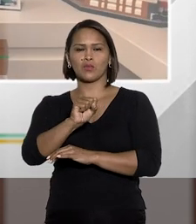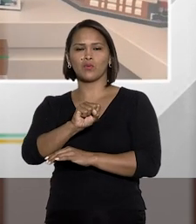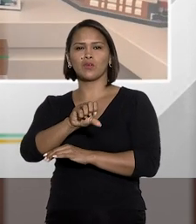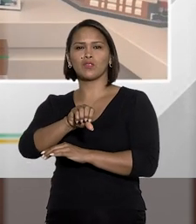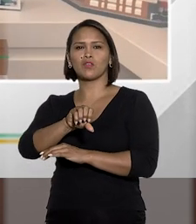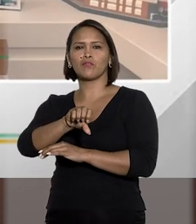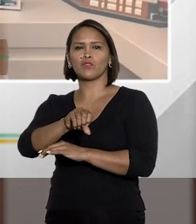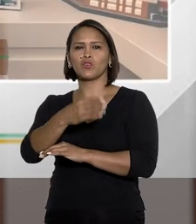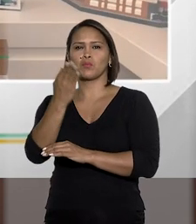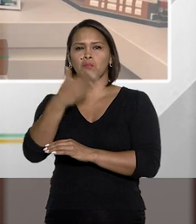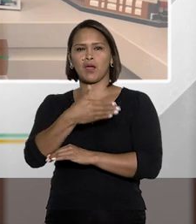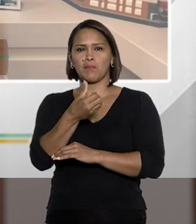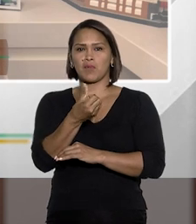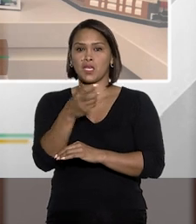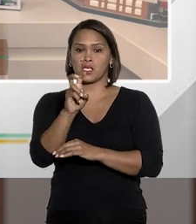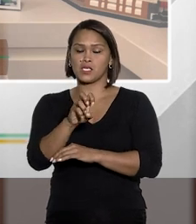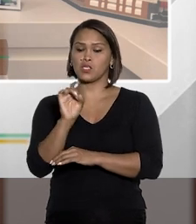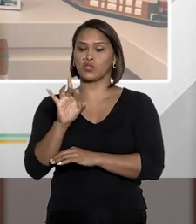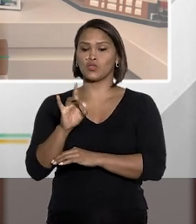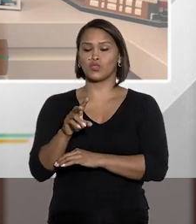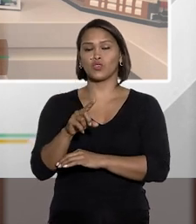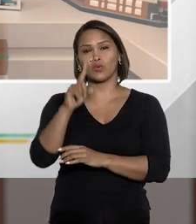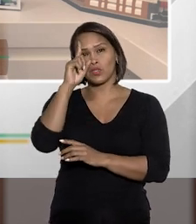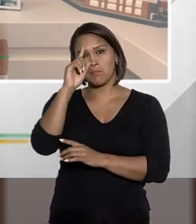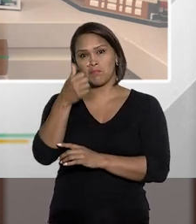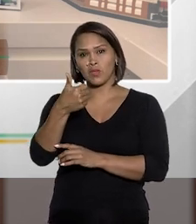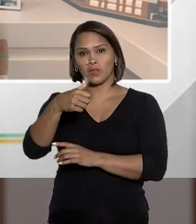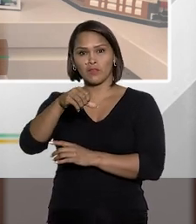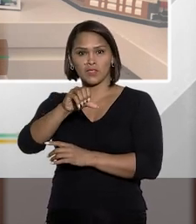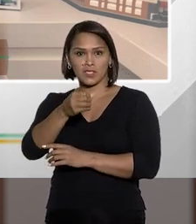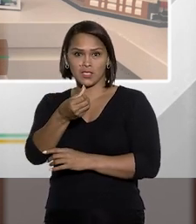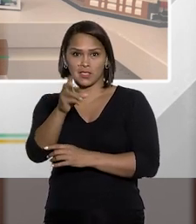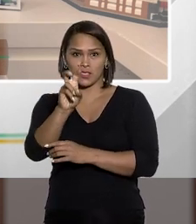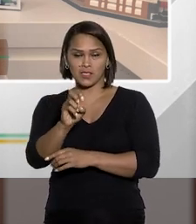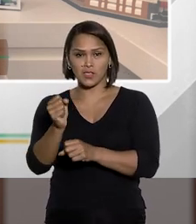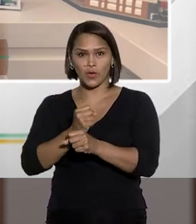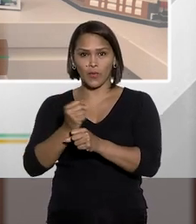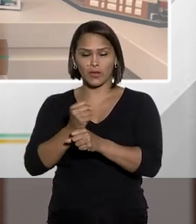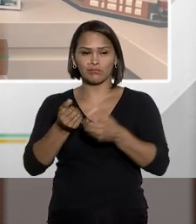4898-65, quer dizer, só a data, 1965,